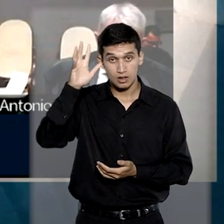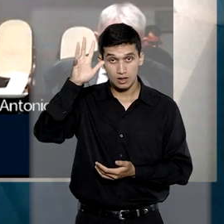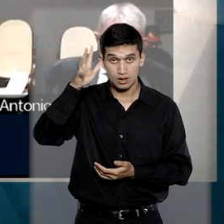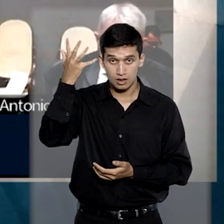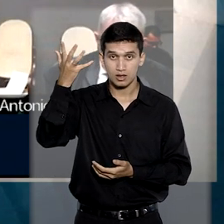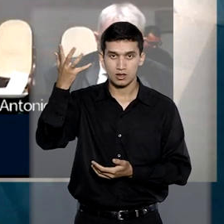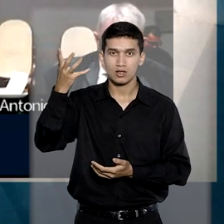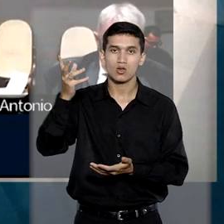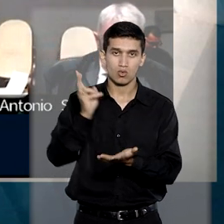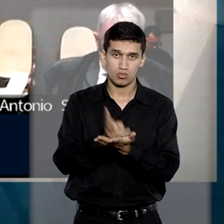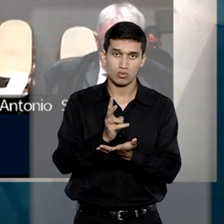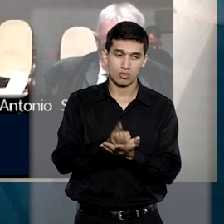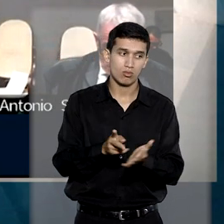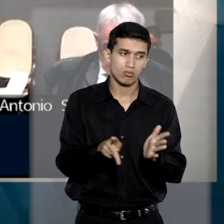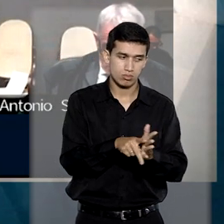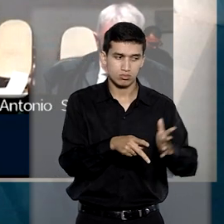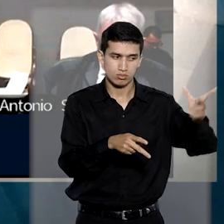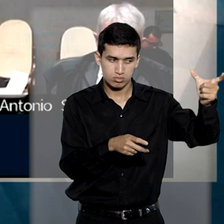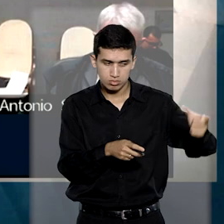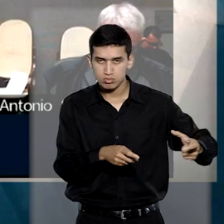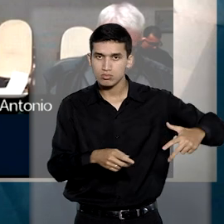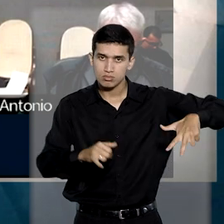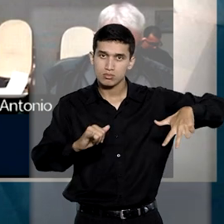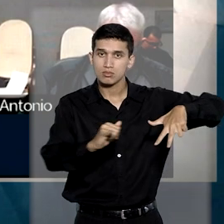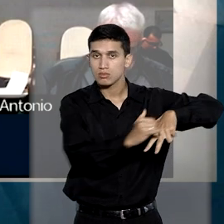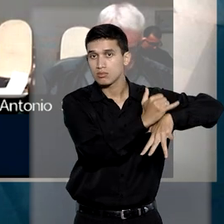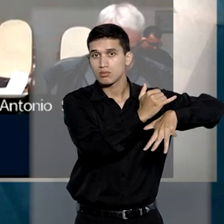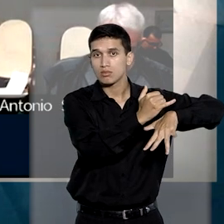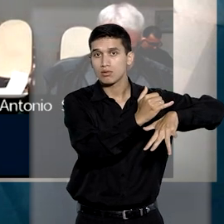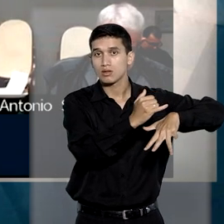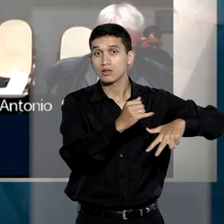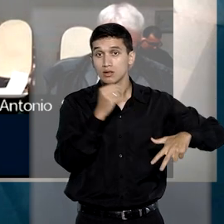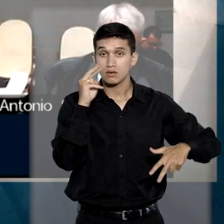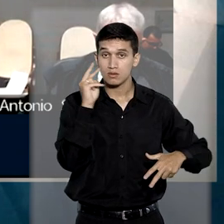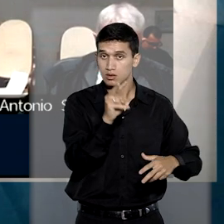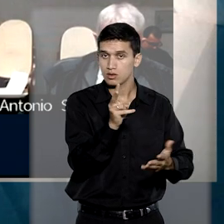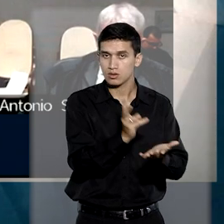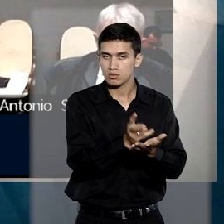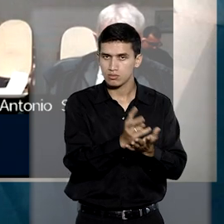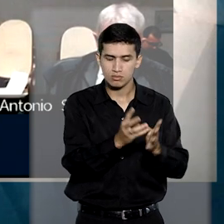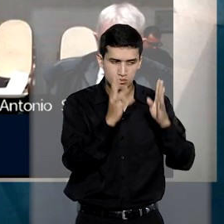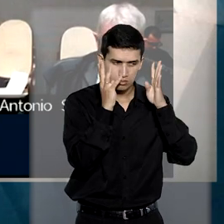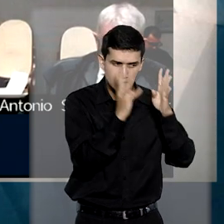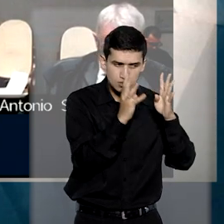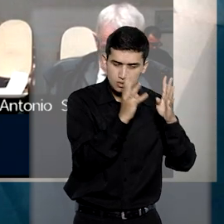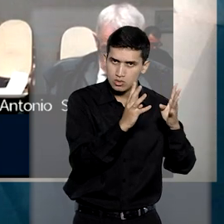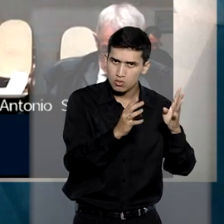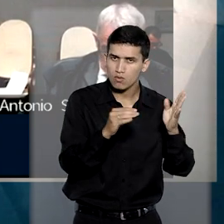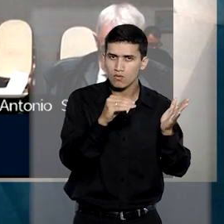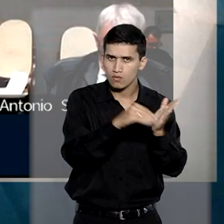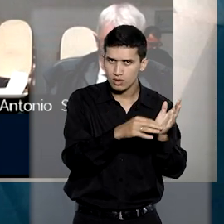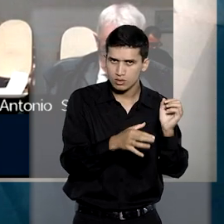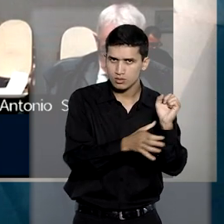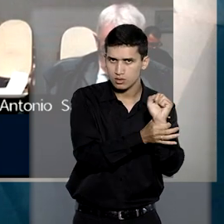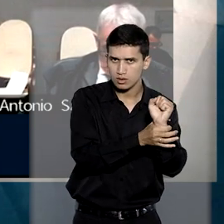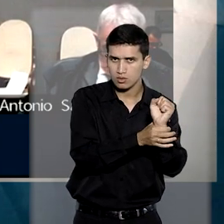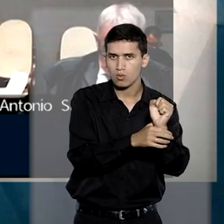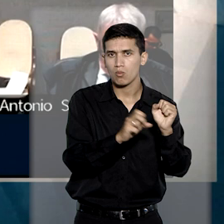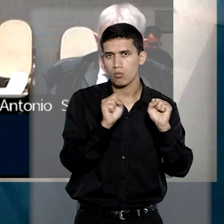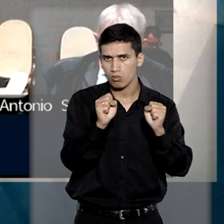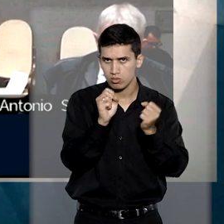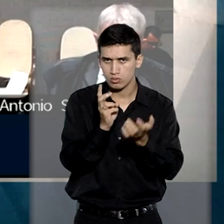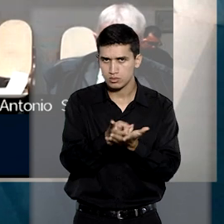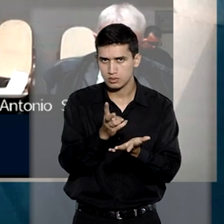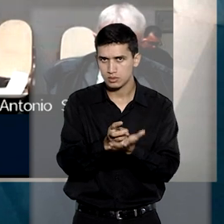deu provimento ao recurso da vítima para assegurar que ela seja ouvida sobre o fim das medidas protetivas, as quais poderão ser